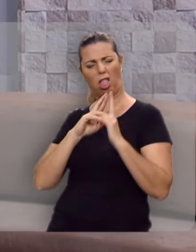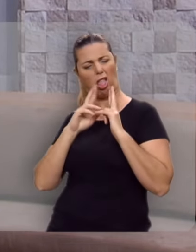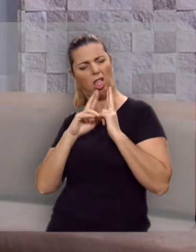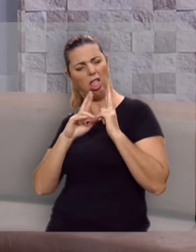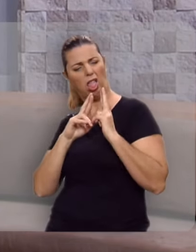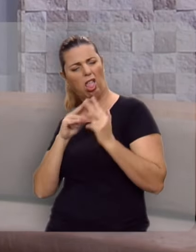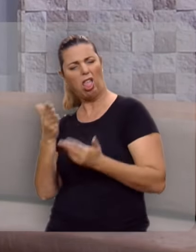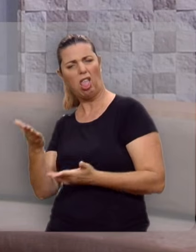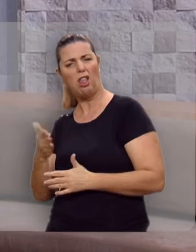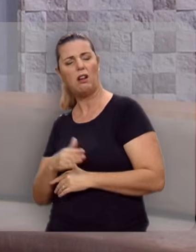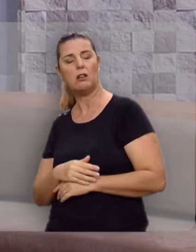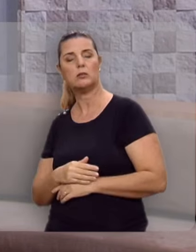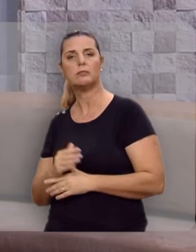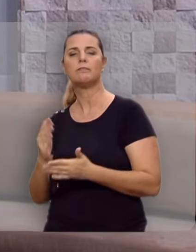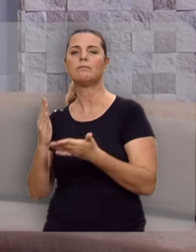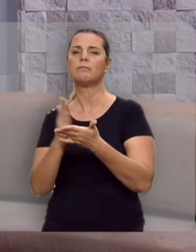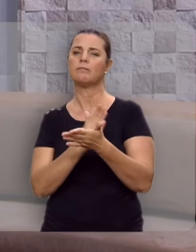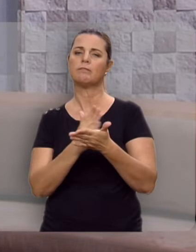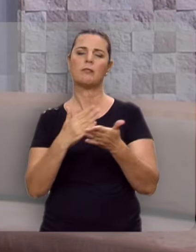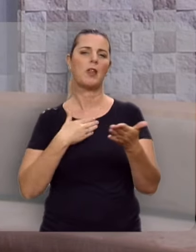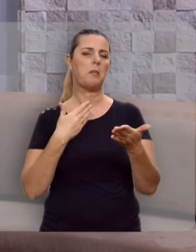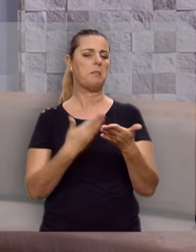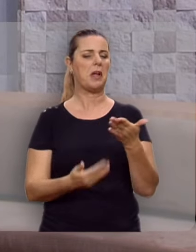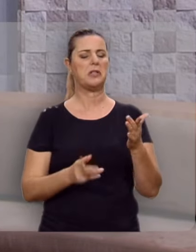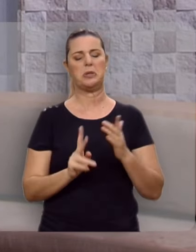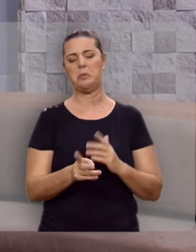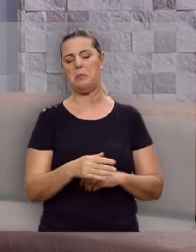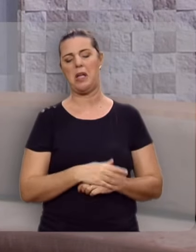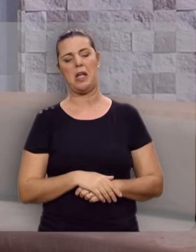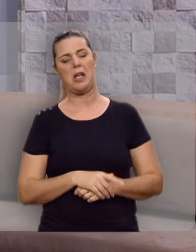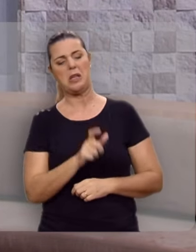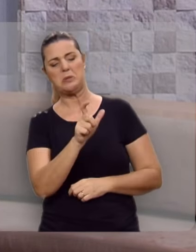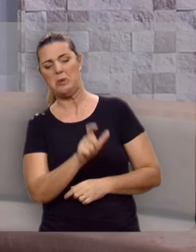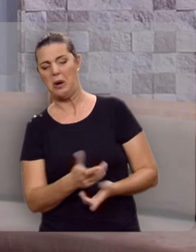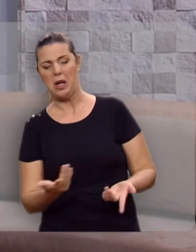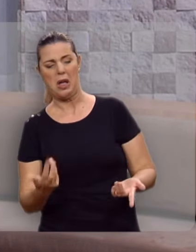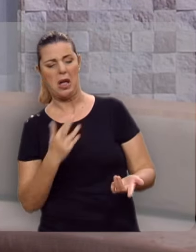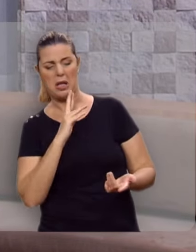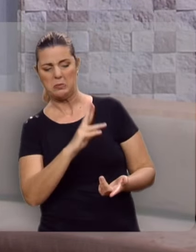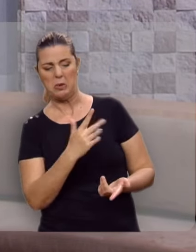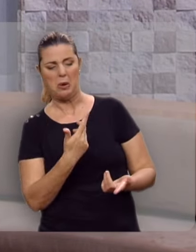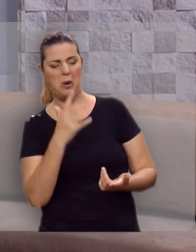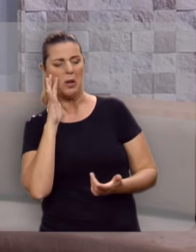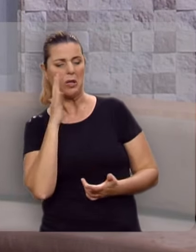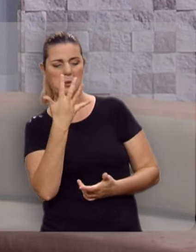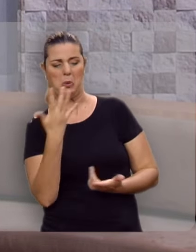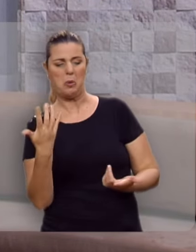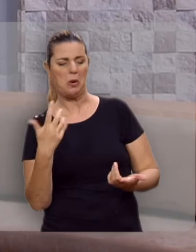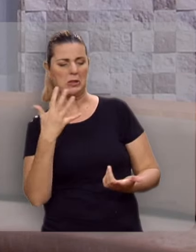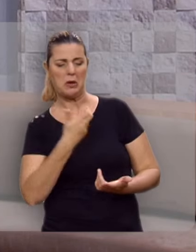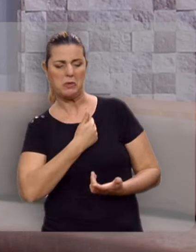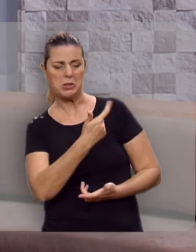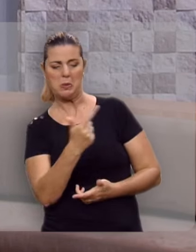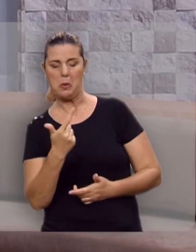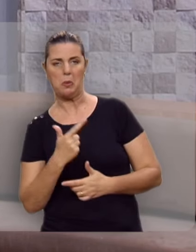Tem gente que você, às vezes, este aqui já está perdido mesmo, este não tem solução para ele mesmo, não tem salvação para ele mesmo. E